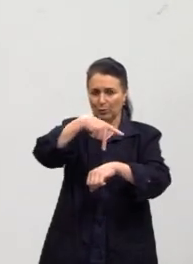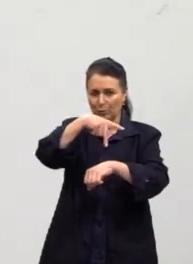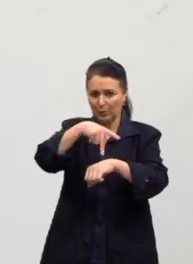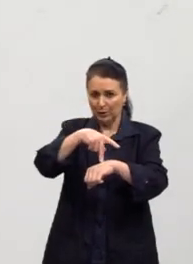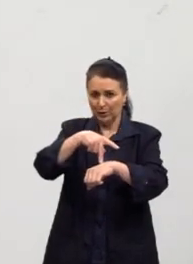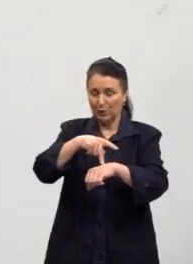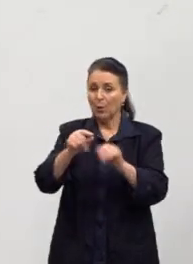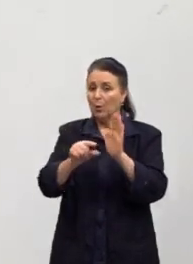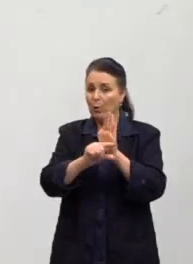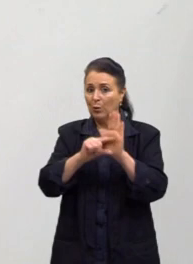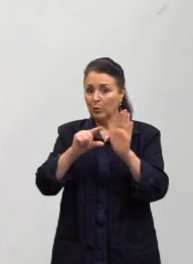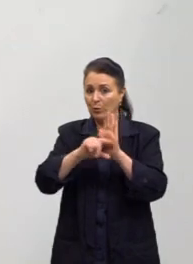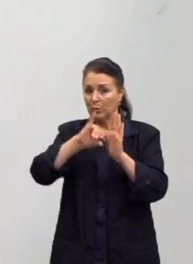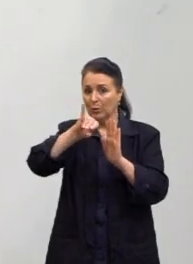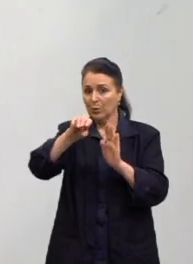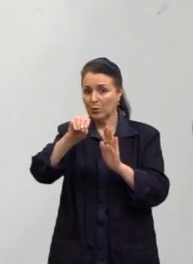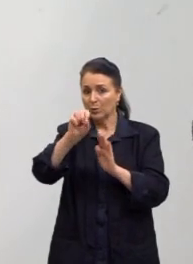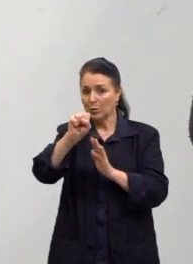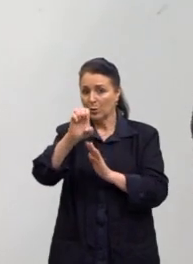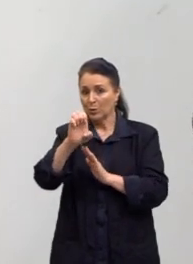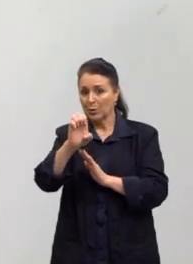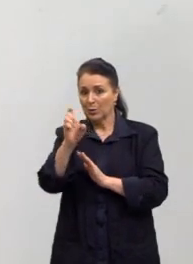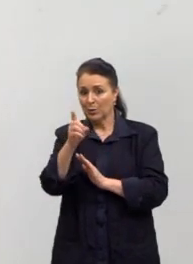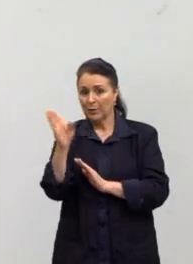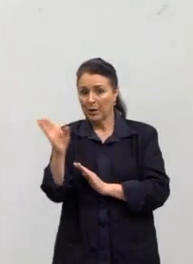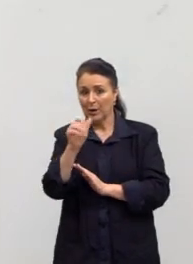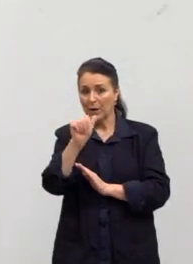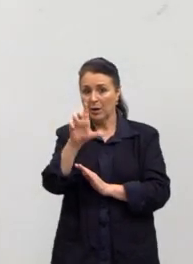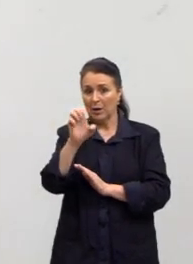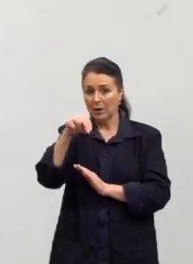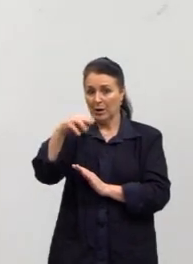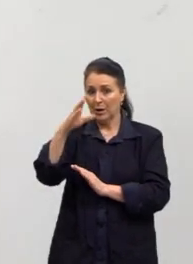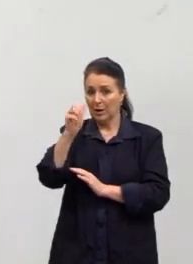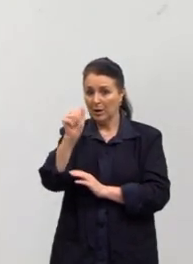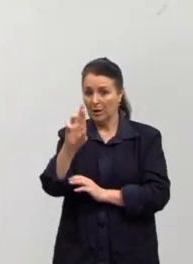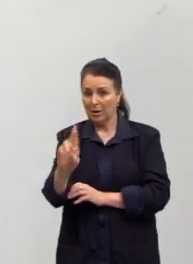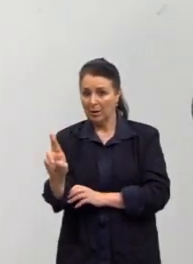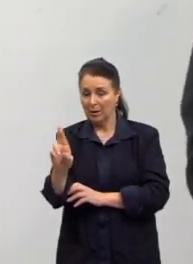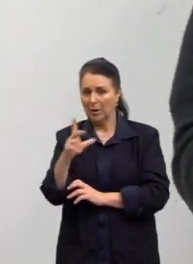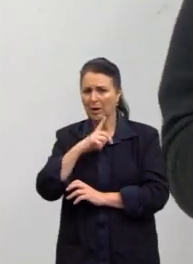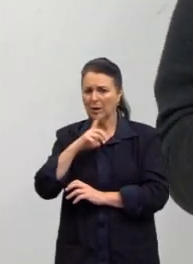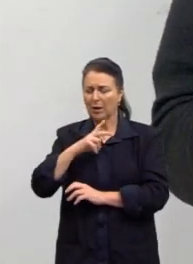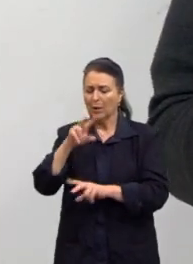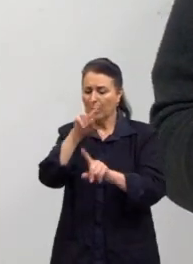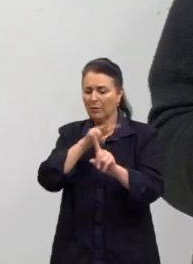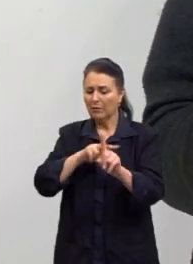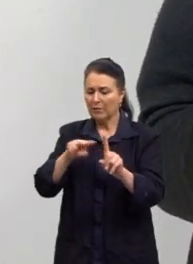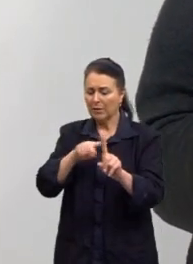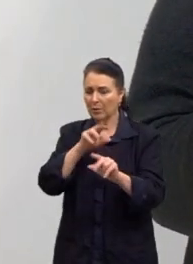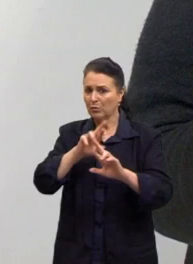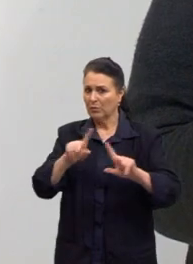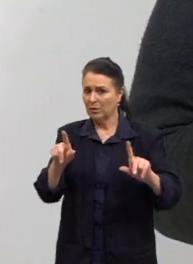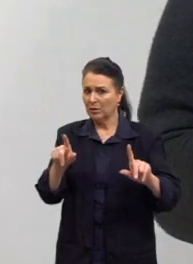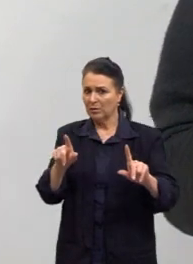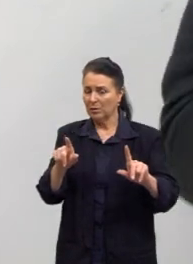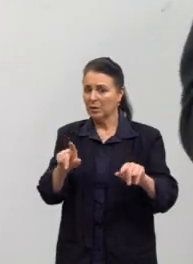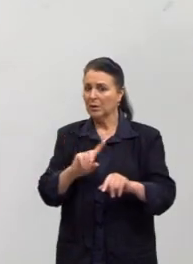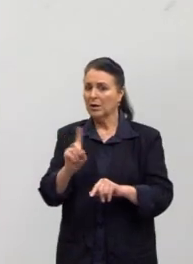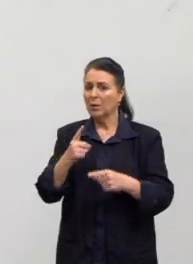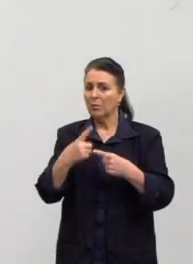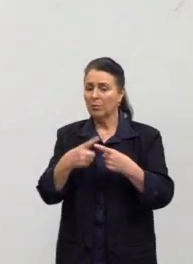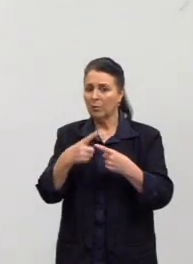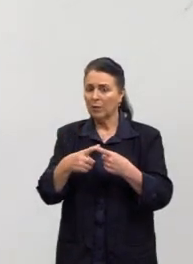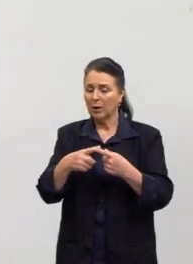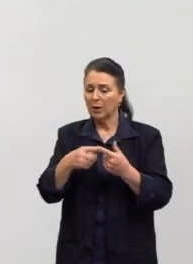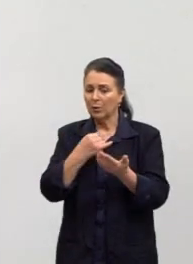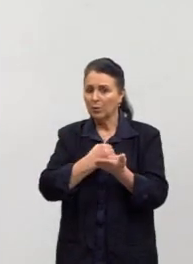Alencar, ele tem problema, um autor, escrever dessa forma, ter essa visão diferente? Lógico que não. Por quê? Porque lá